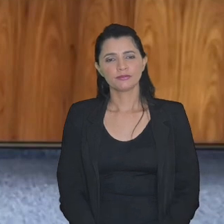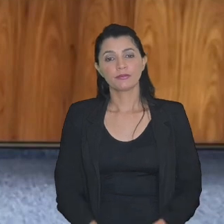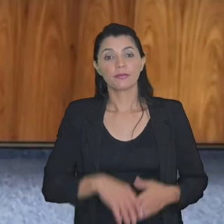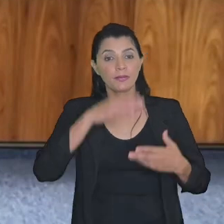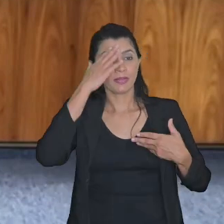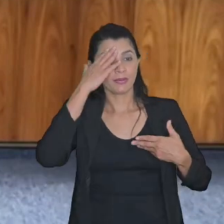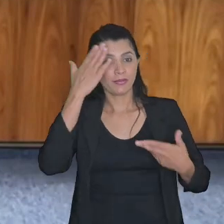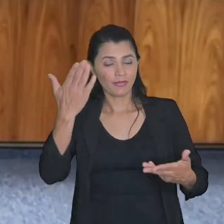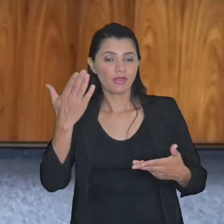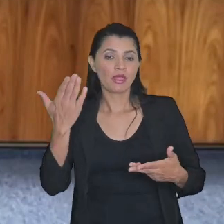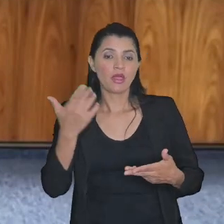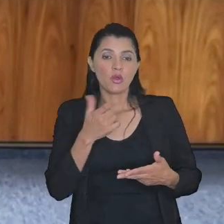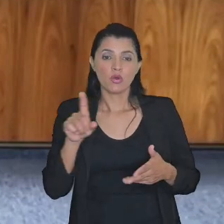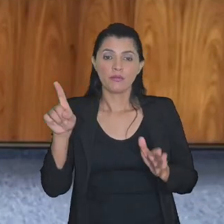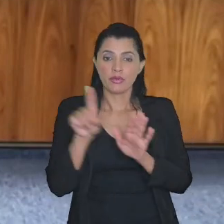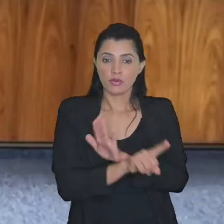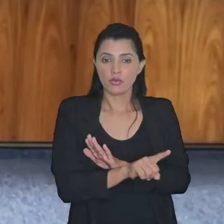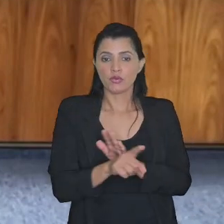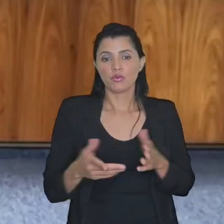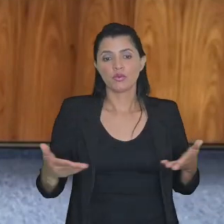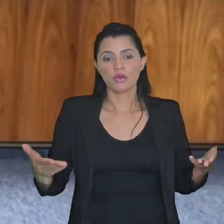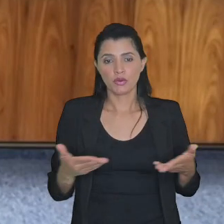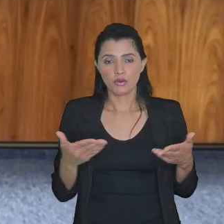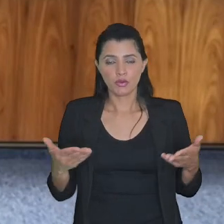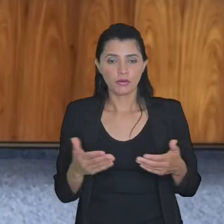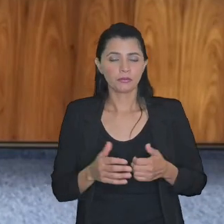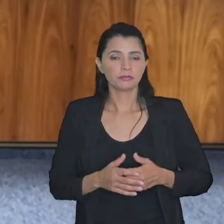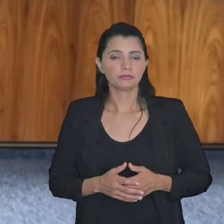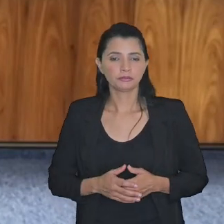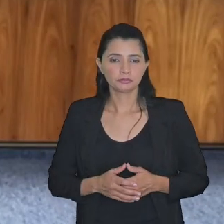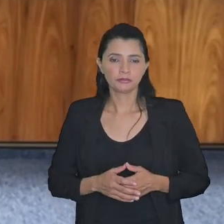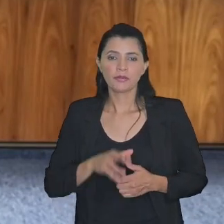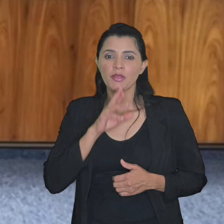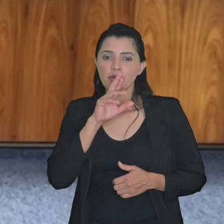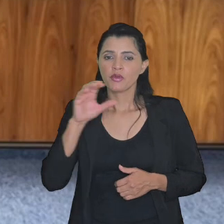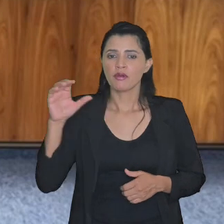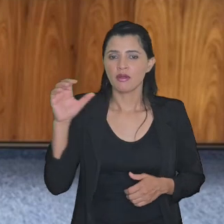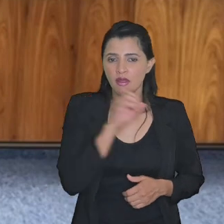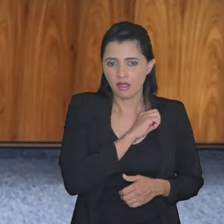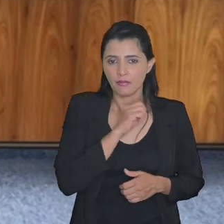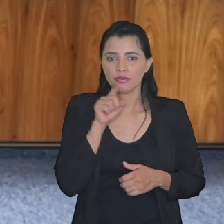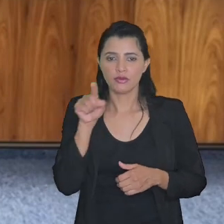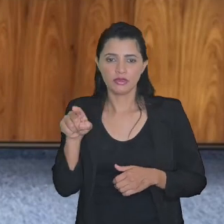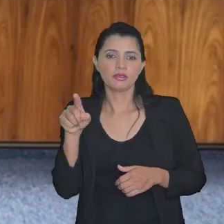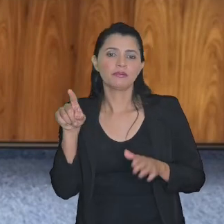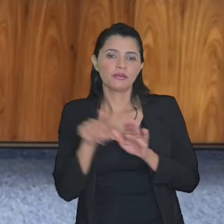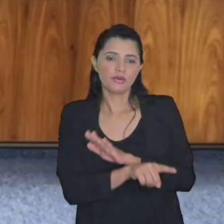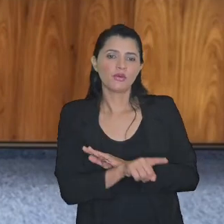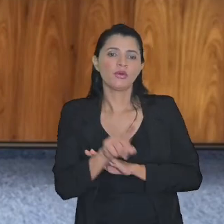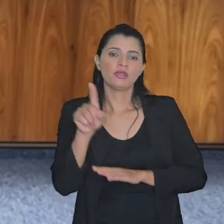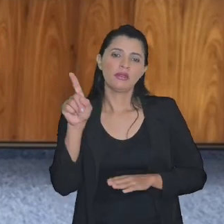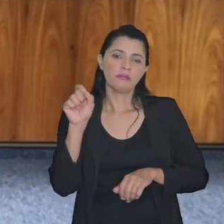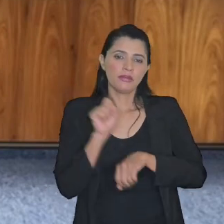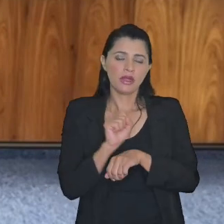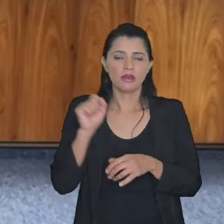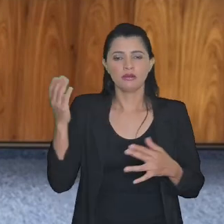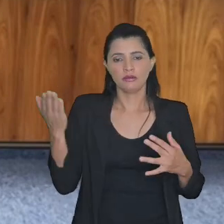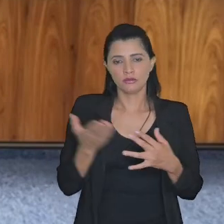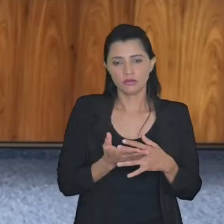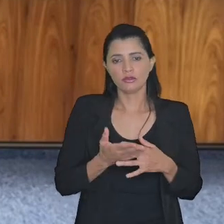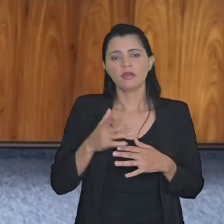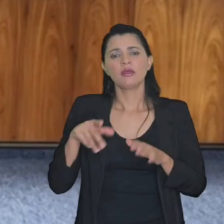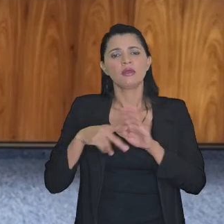muito obrigado chegou mais uma outra perguntinha a responde rapidamente essa daqui e fazemos aquele intervalinho